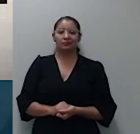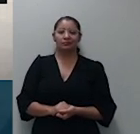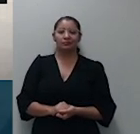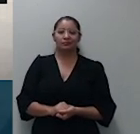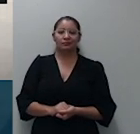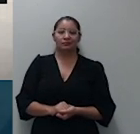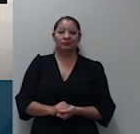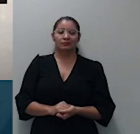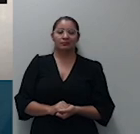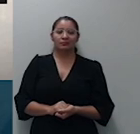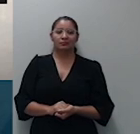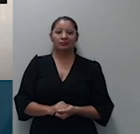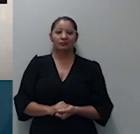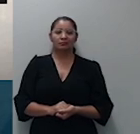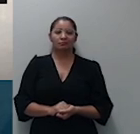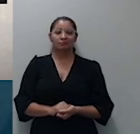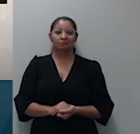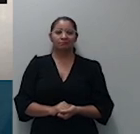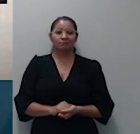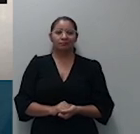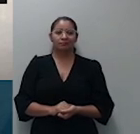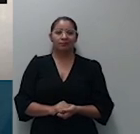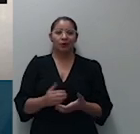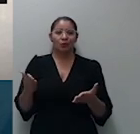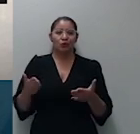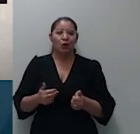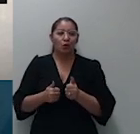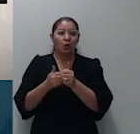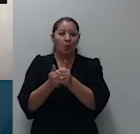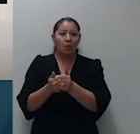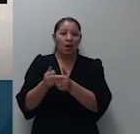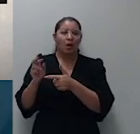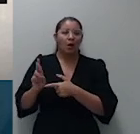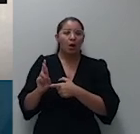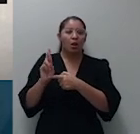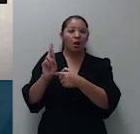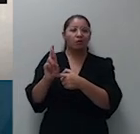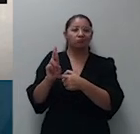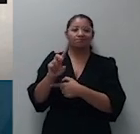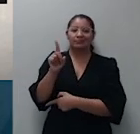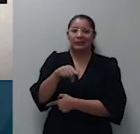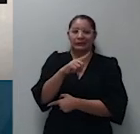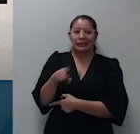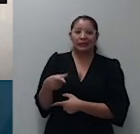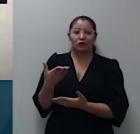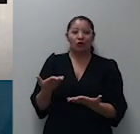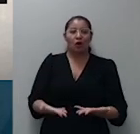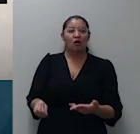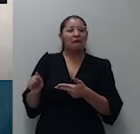Araújo acompanha o relator e nega provimento ao agravo interno consulte-se alguma divergência